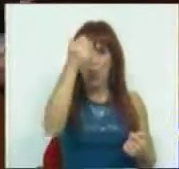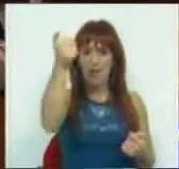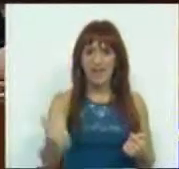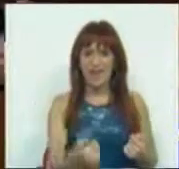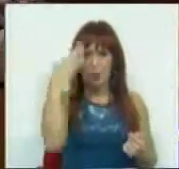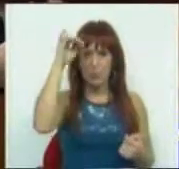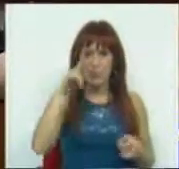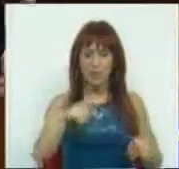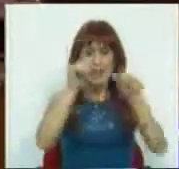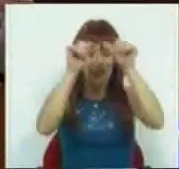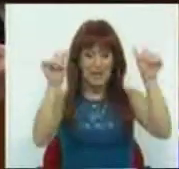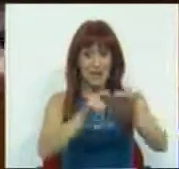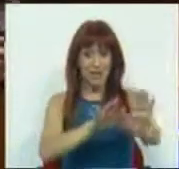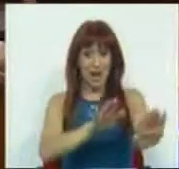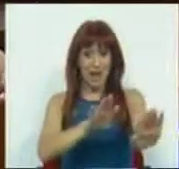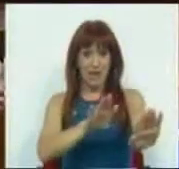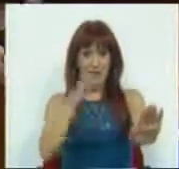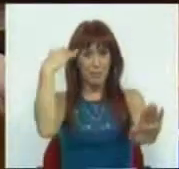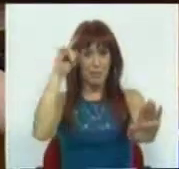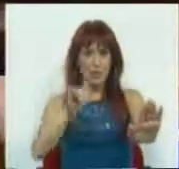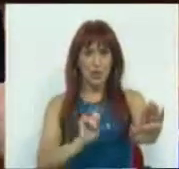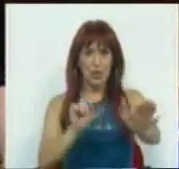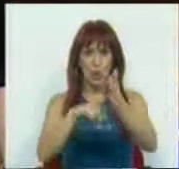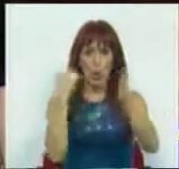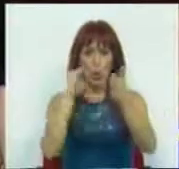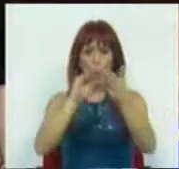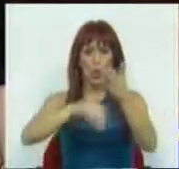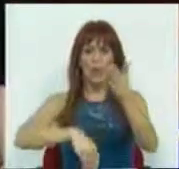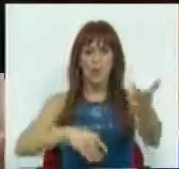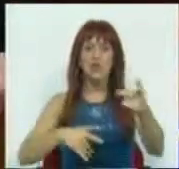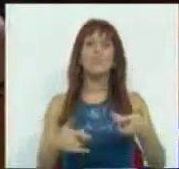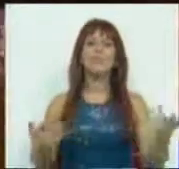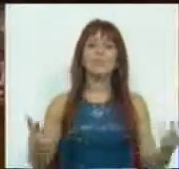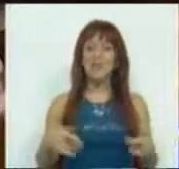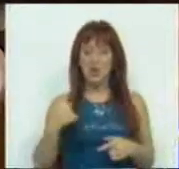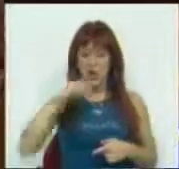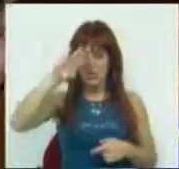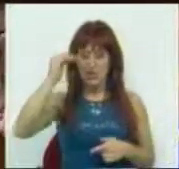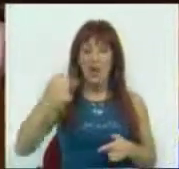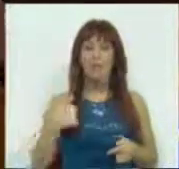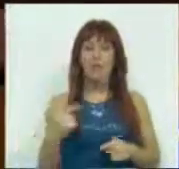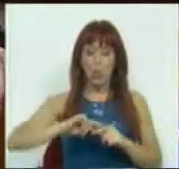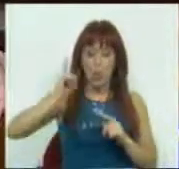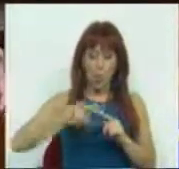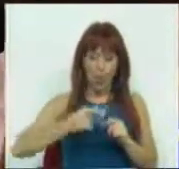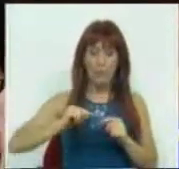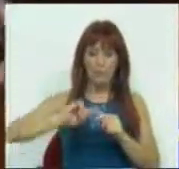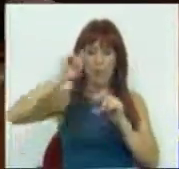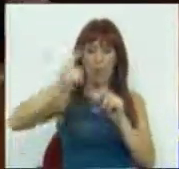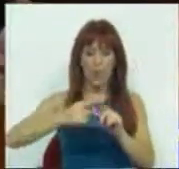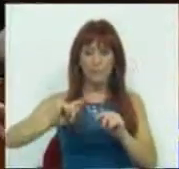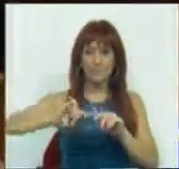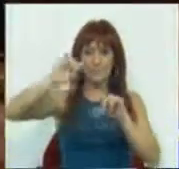professores que estão no sistema que são professores contratados. E portanto, sabemos que de ano para ano